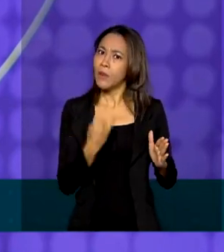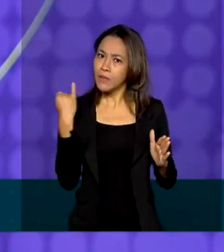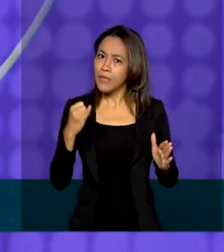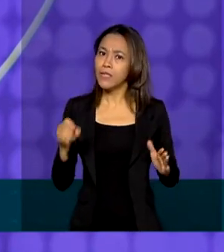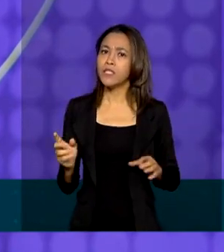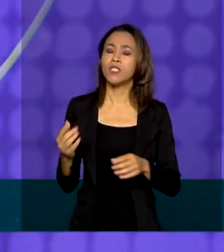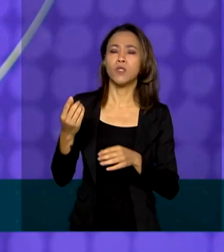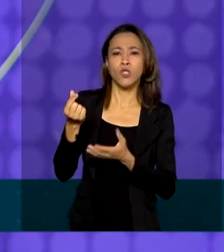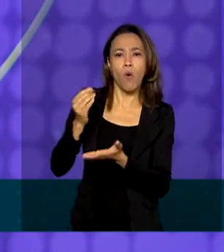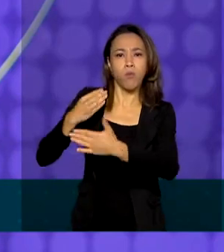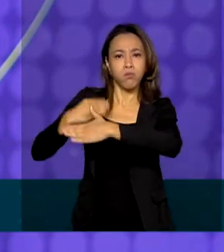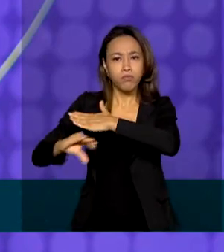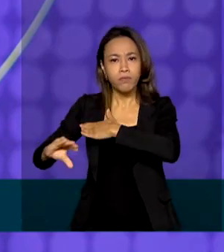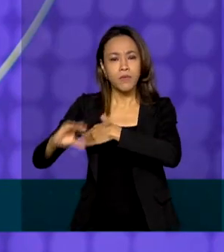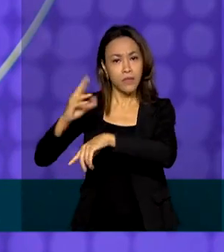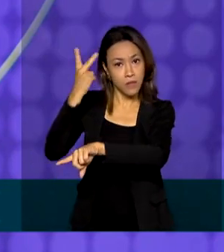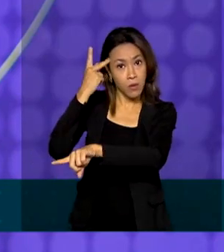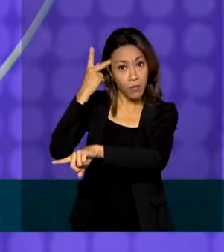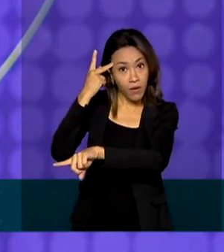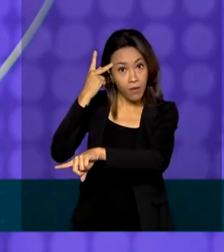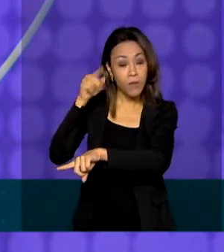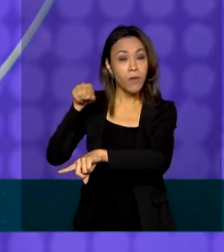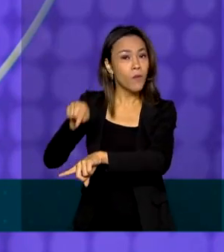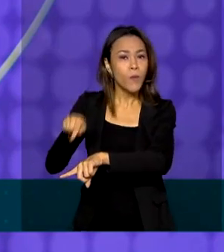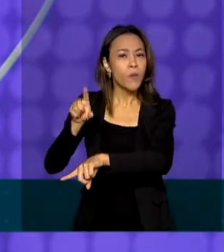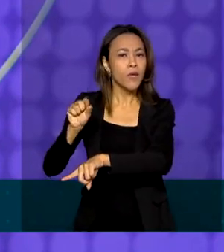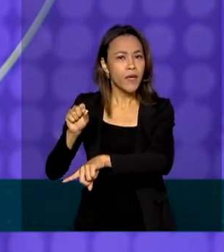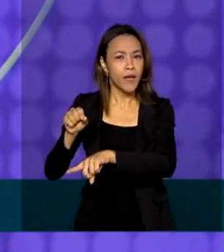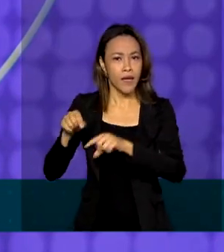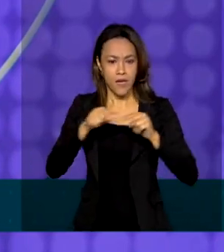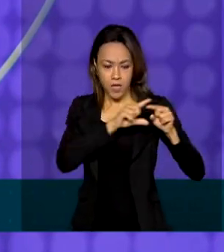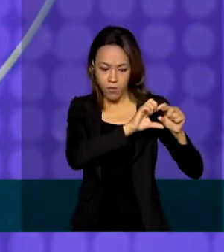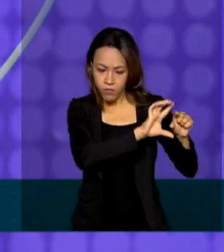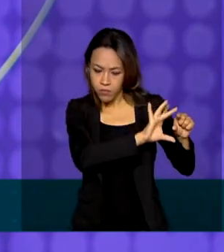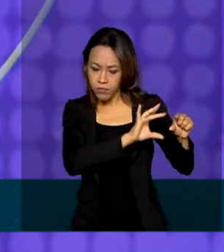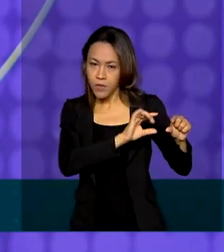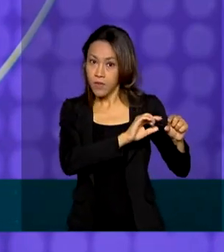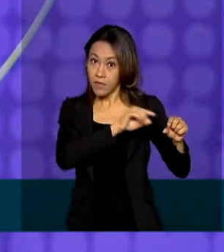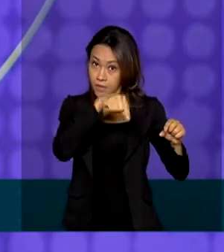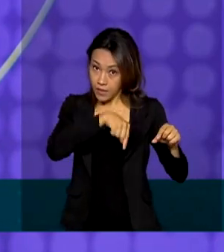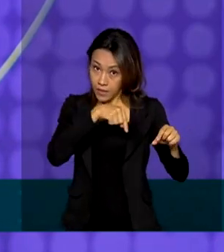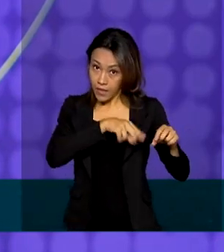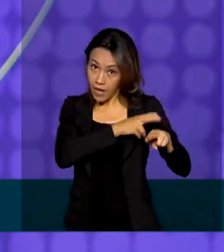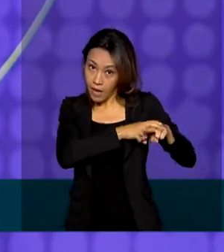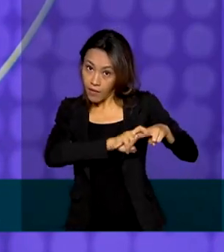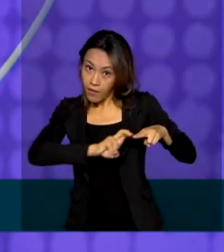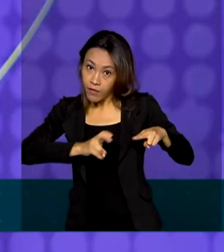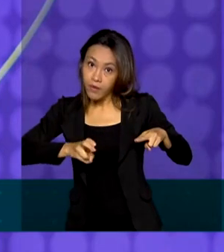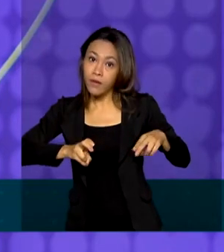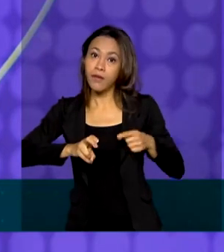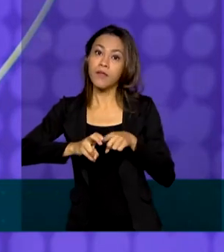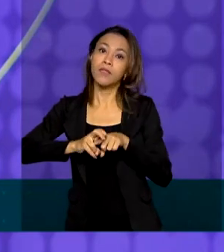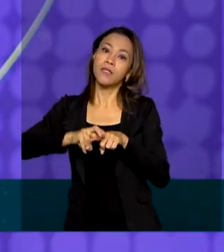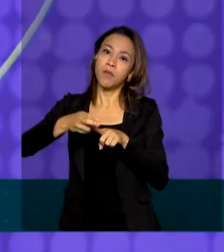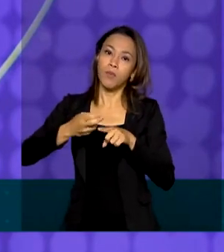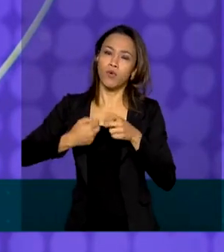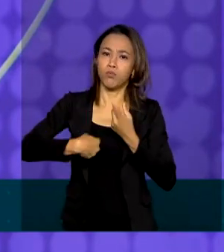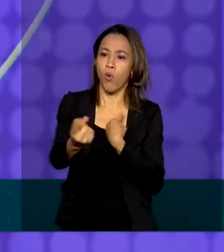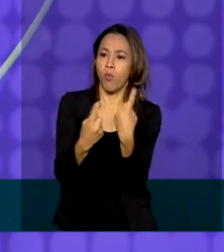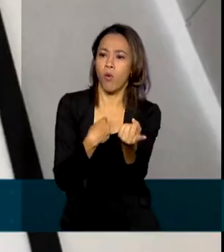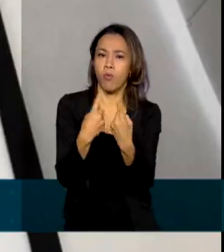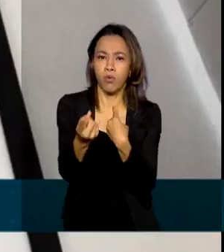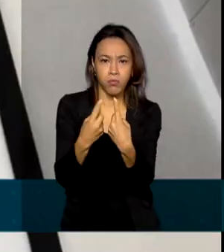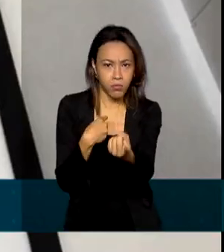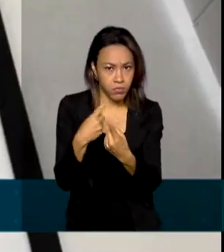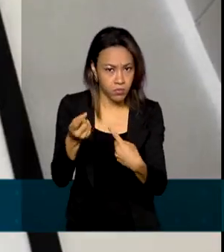São Paulo que é a segregação da malha que a gente tem entre a malha ferroviária e a malha de transporte de